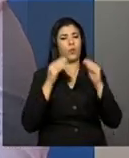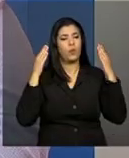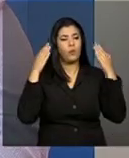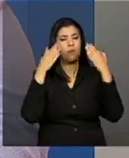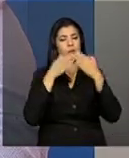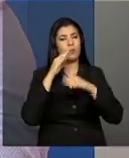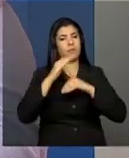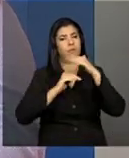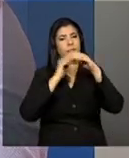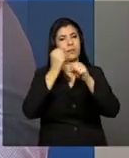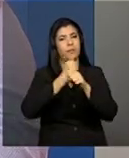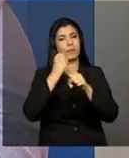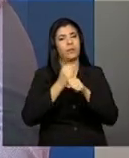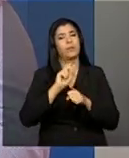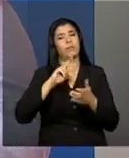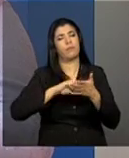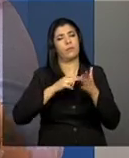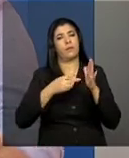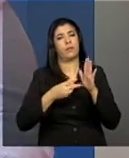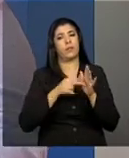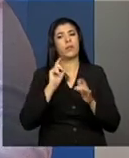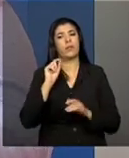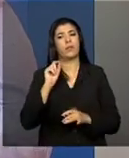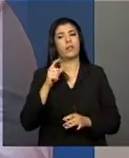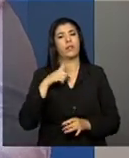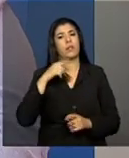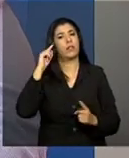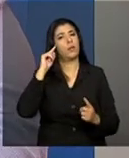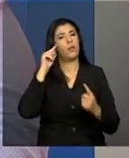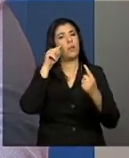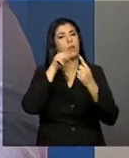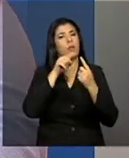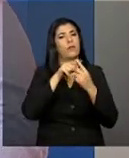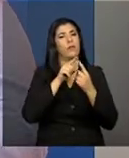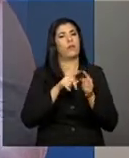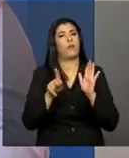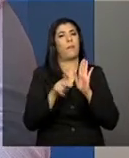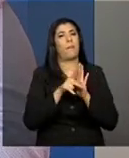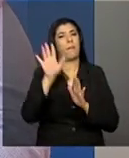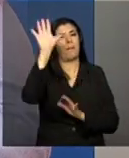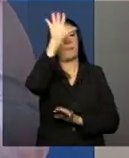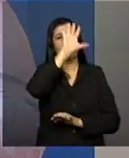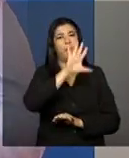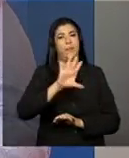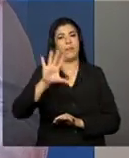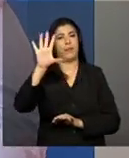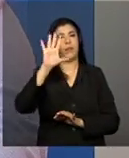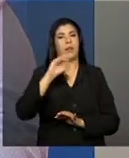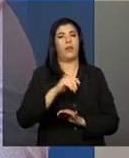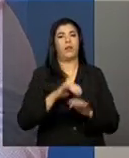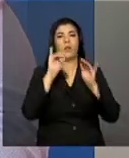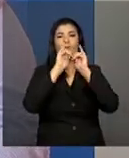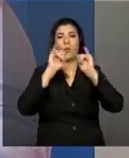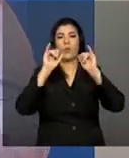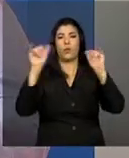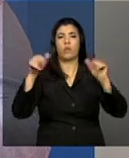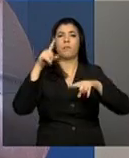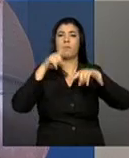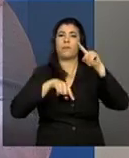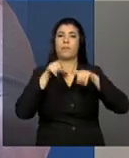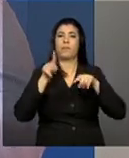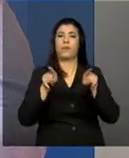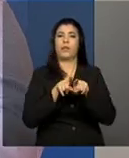toda essa construção é uma construção de que a gente tem um padrão nacional de dados da política e